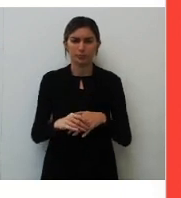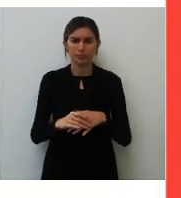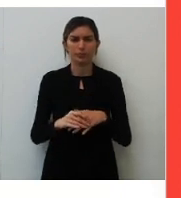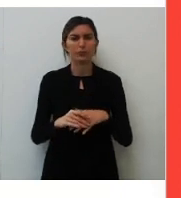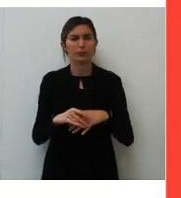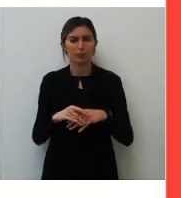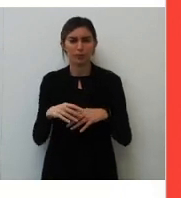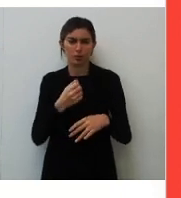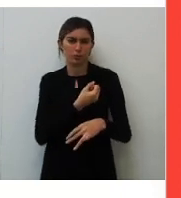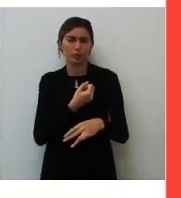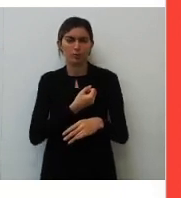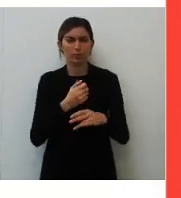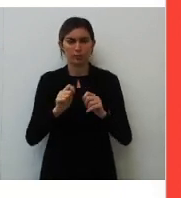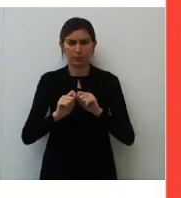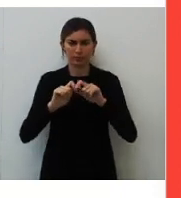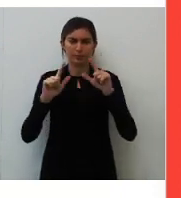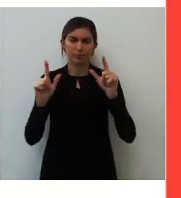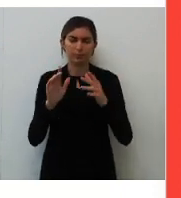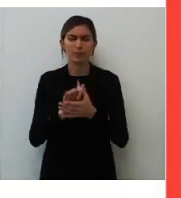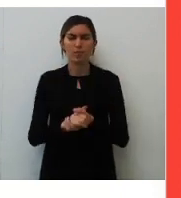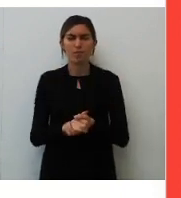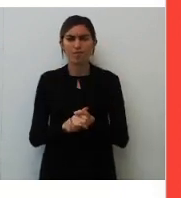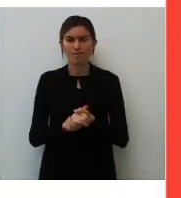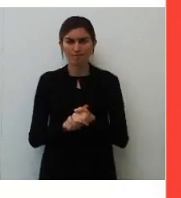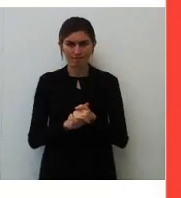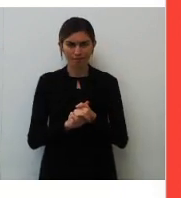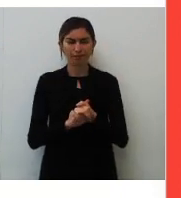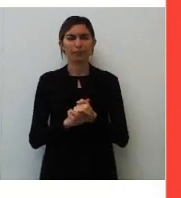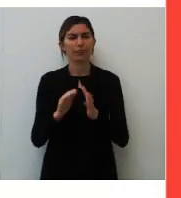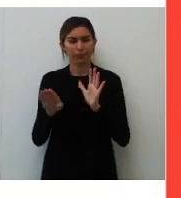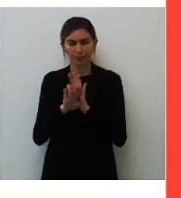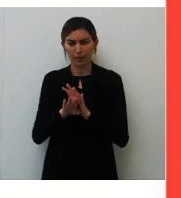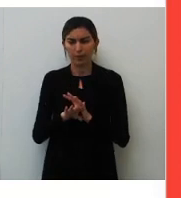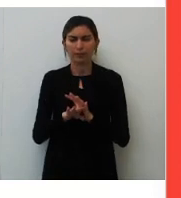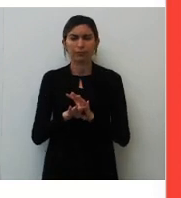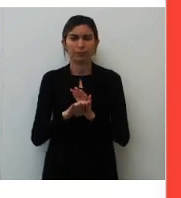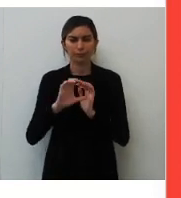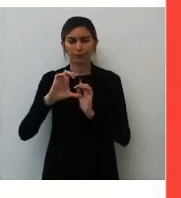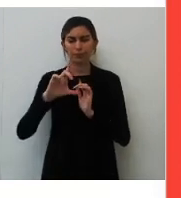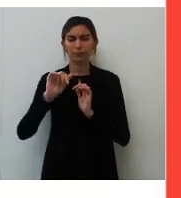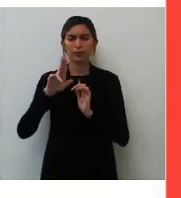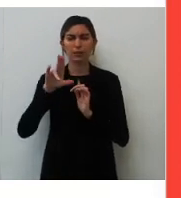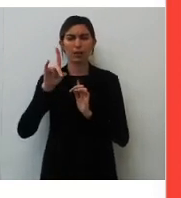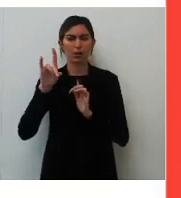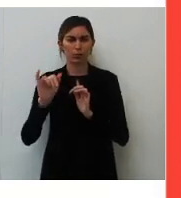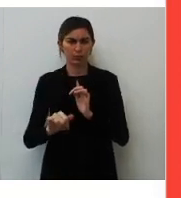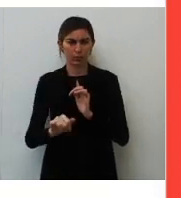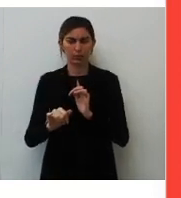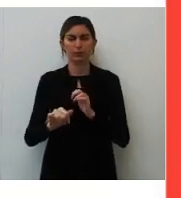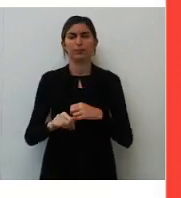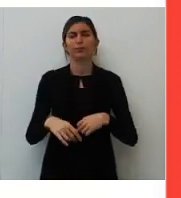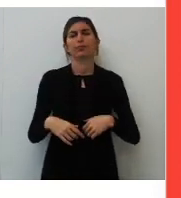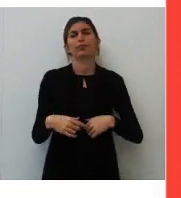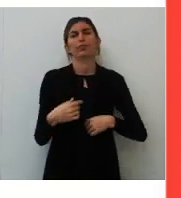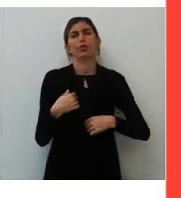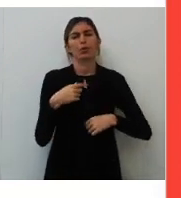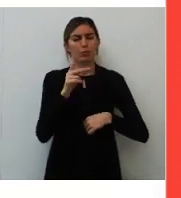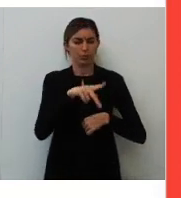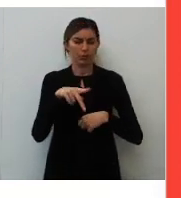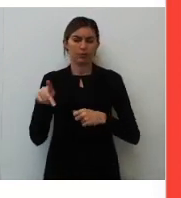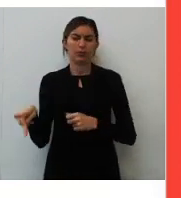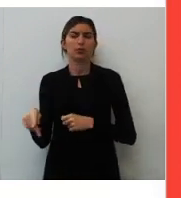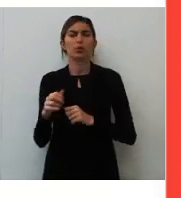Pronto. O número tá na tela. Maravilha. Chegou mais alguma? Cláudia. Chegou aqui. Pergunta de Cláudia. Professor,